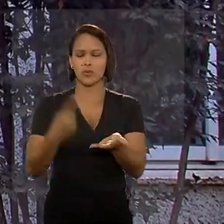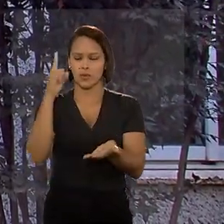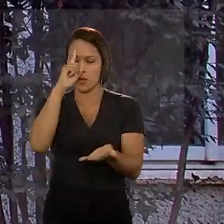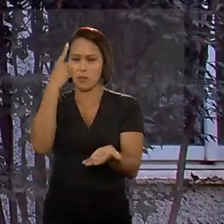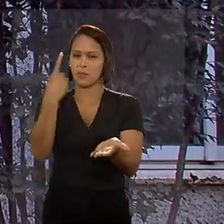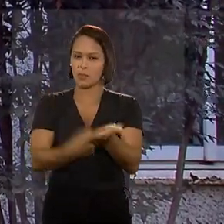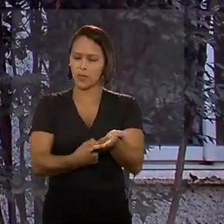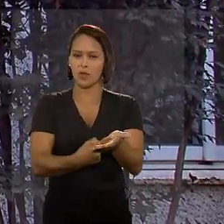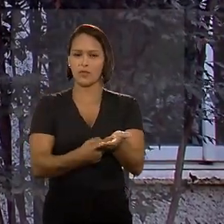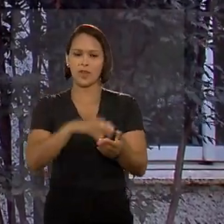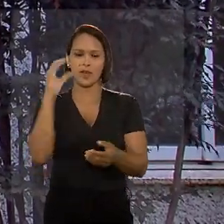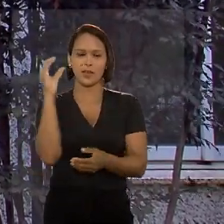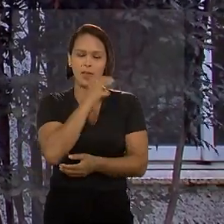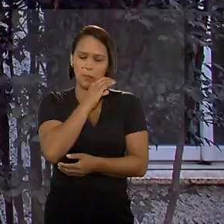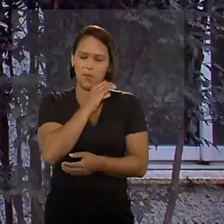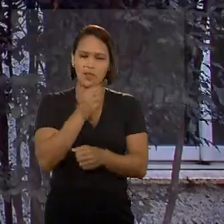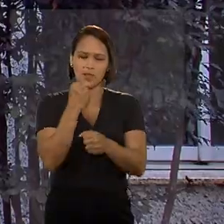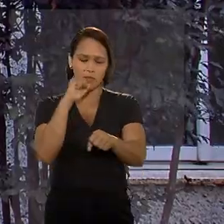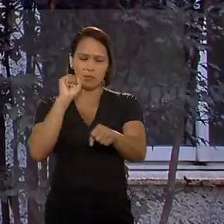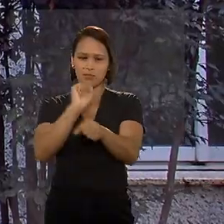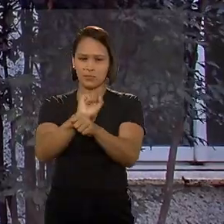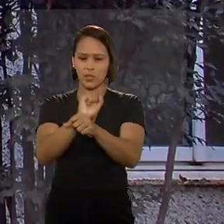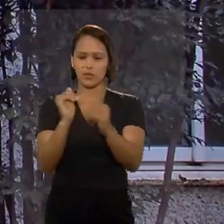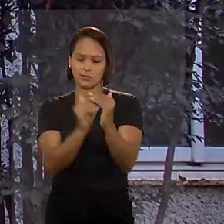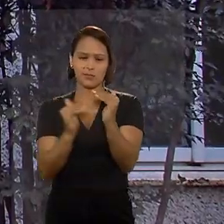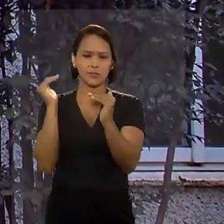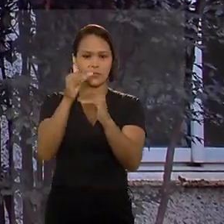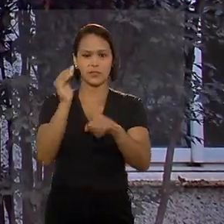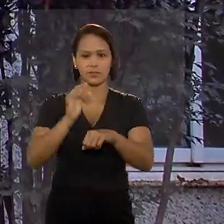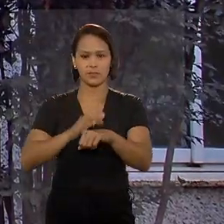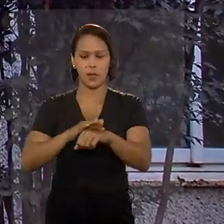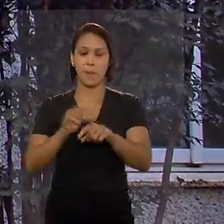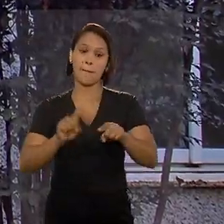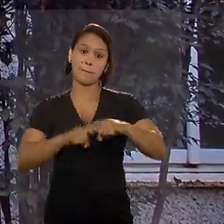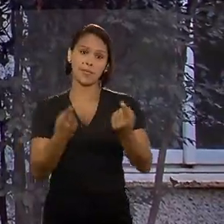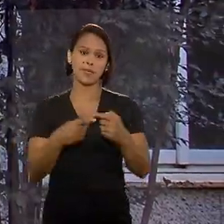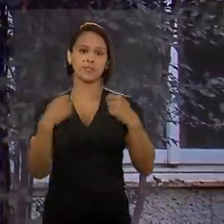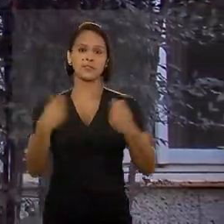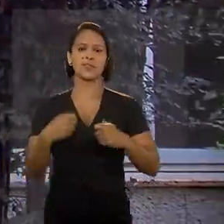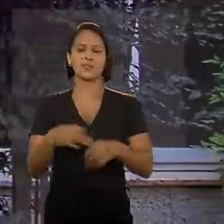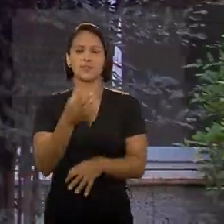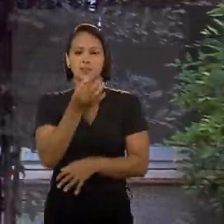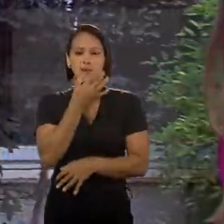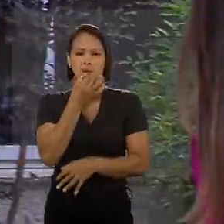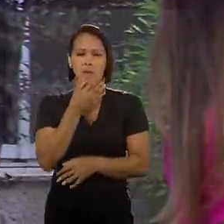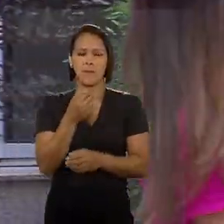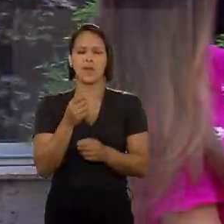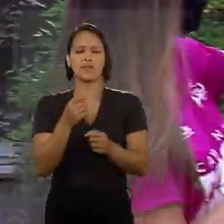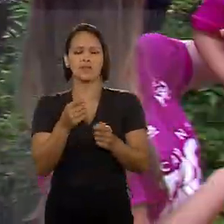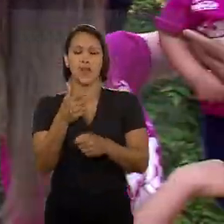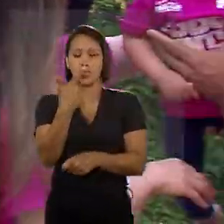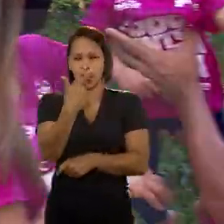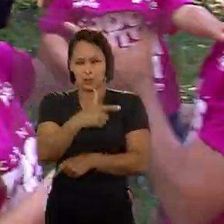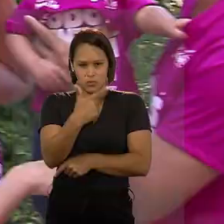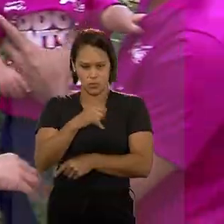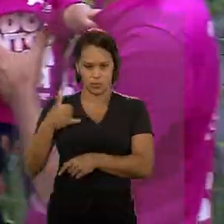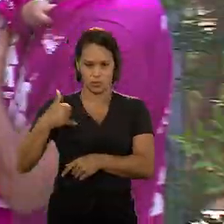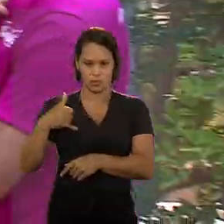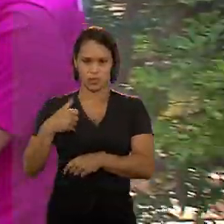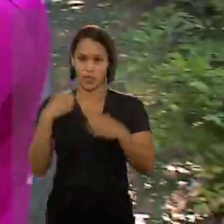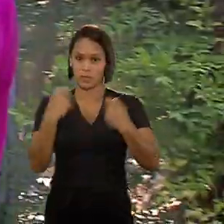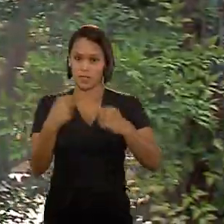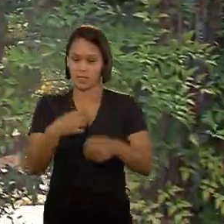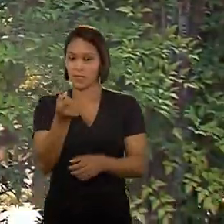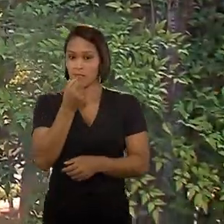comprovam a eficácia do medicamento no bloqueio da evolução da doença. Mas é preciso que o remédio seja administrado até os